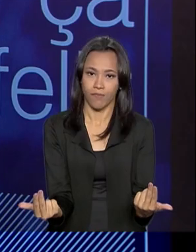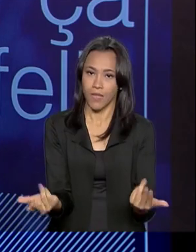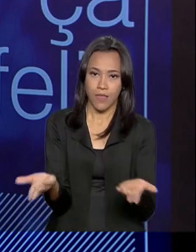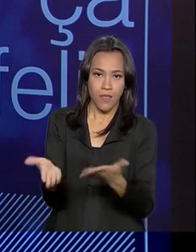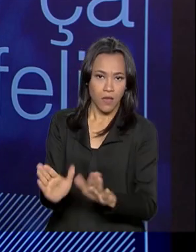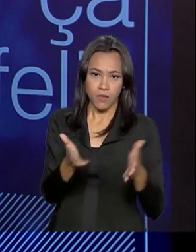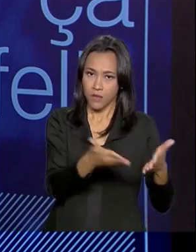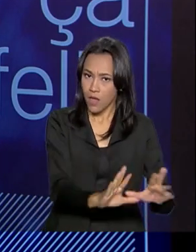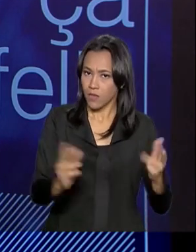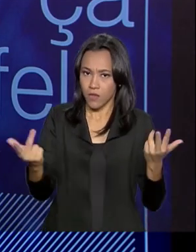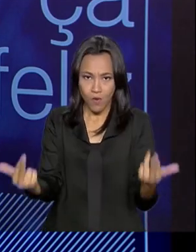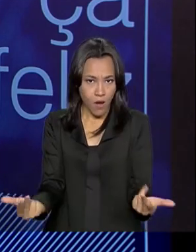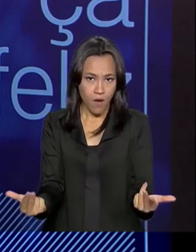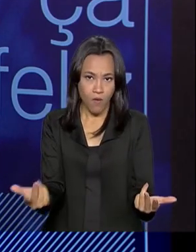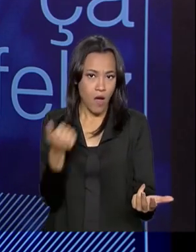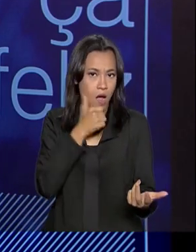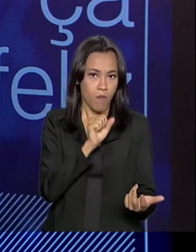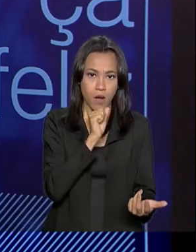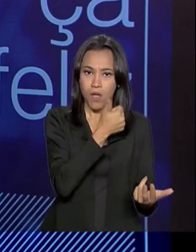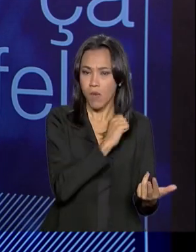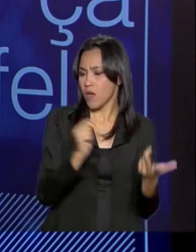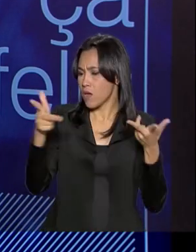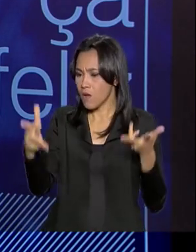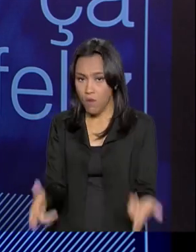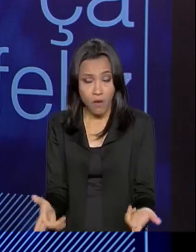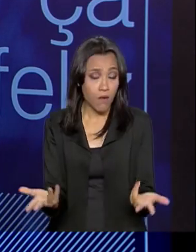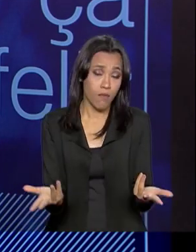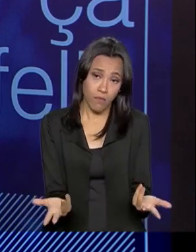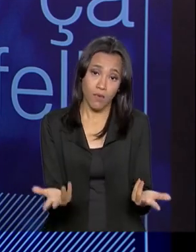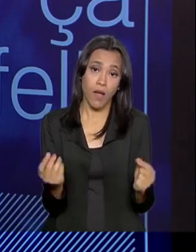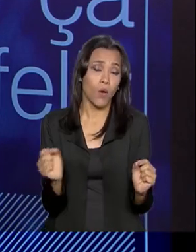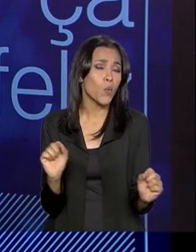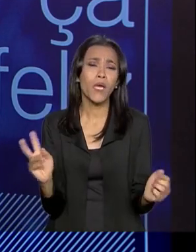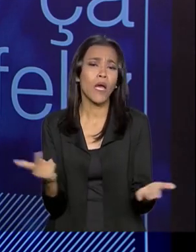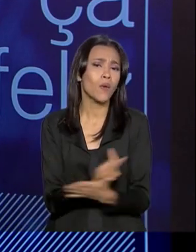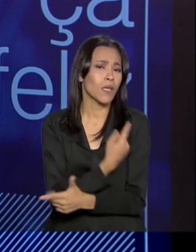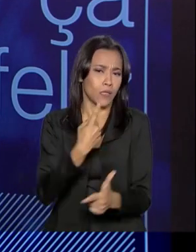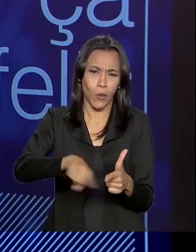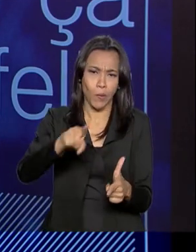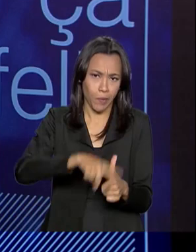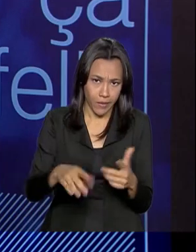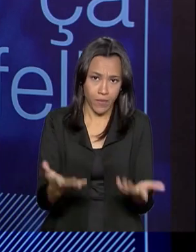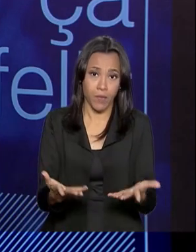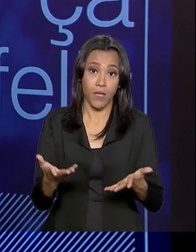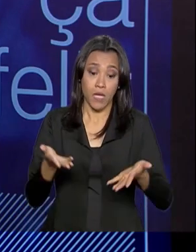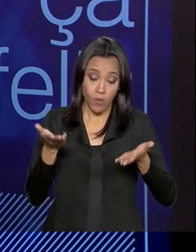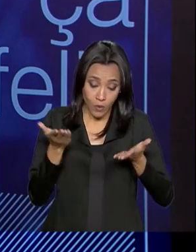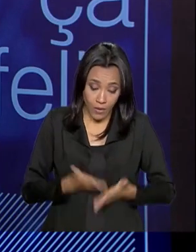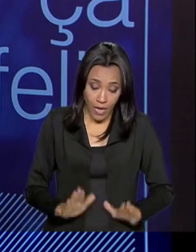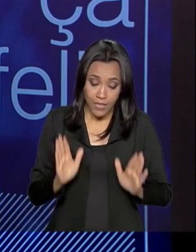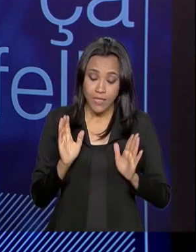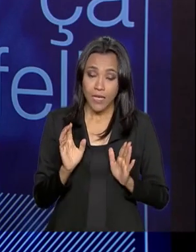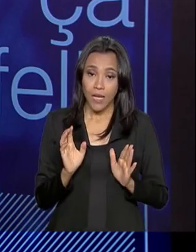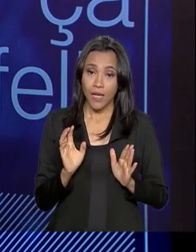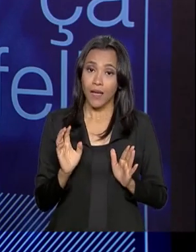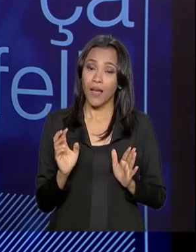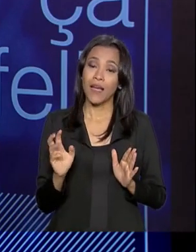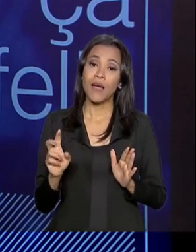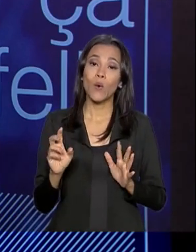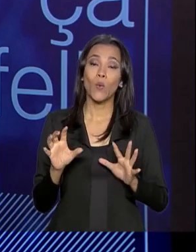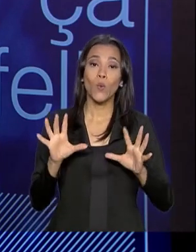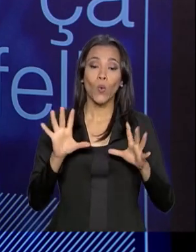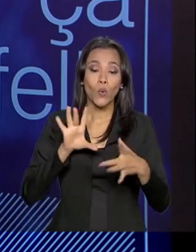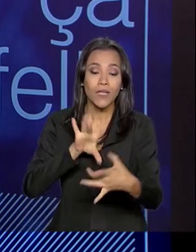da família mais pobre, da família mais rica, nascem com o mesmo potencial. O problema é que, a partir do momento do nascimento, elas vão estar imersas no